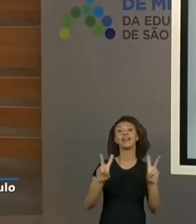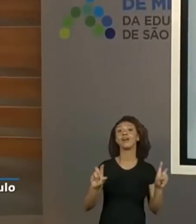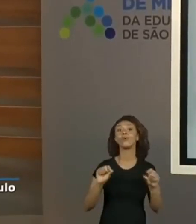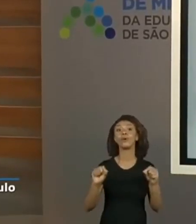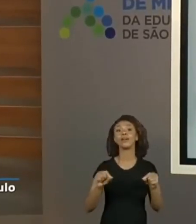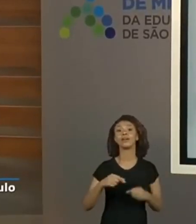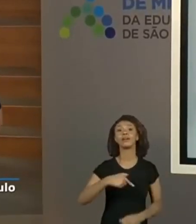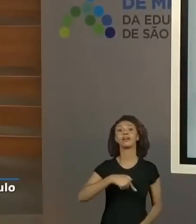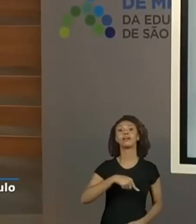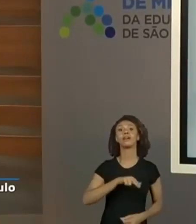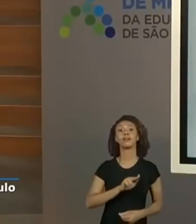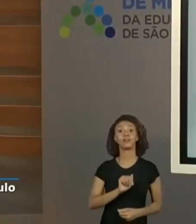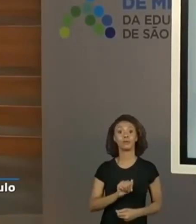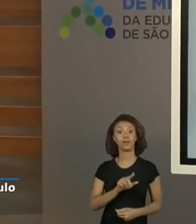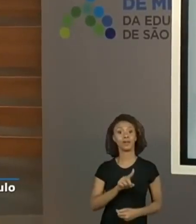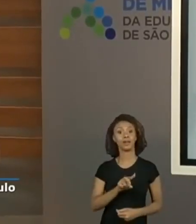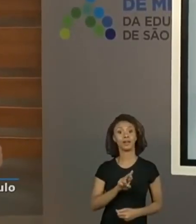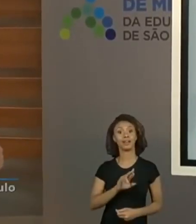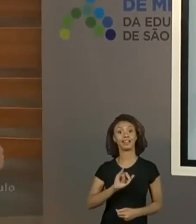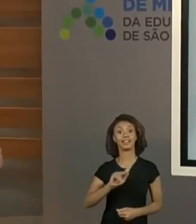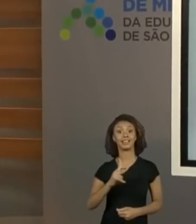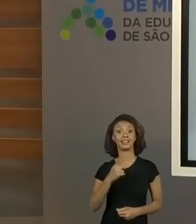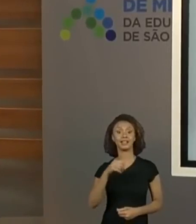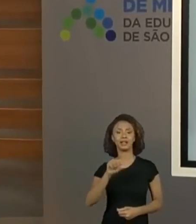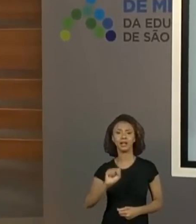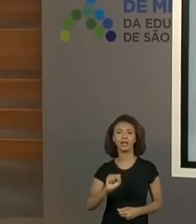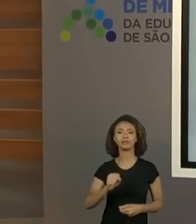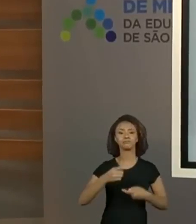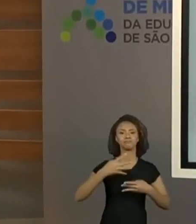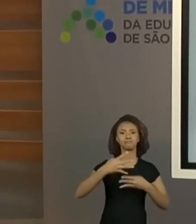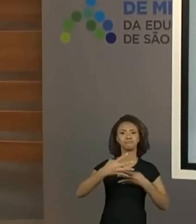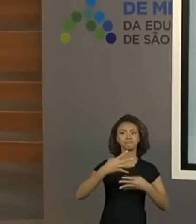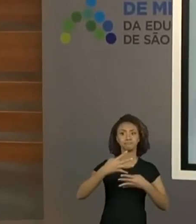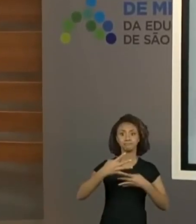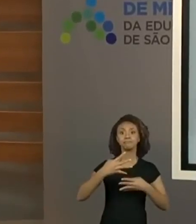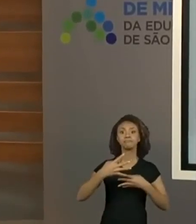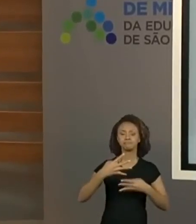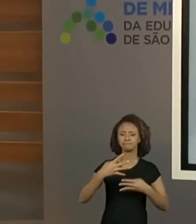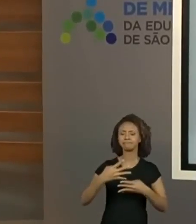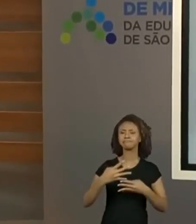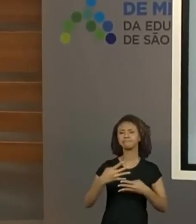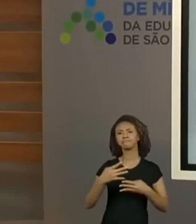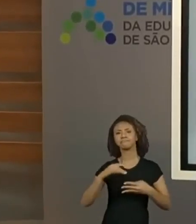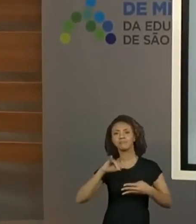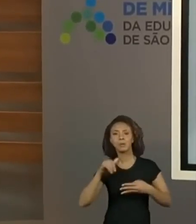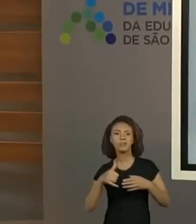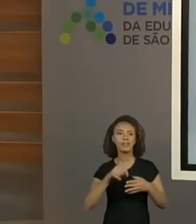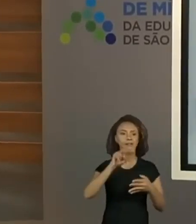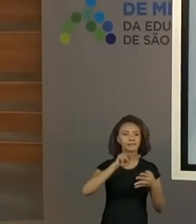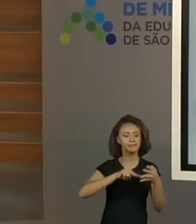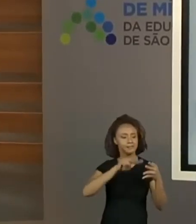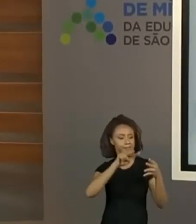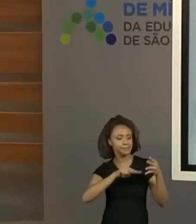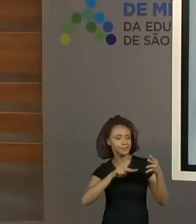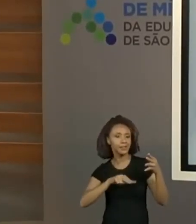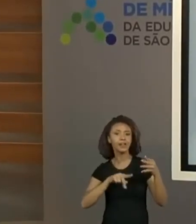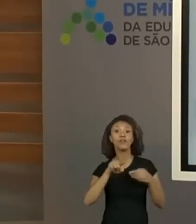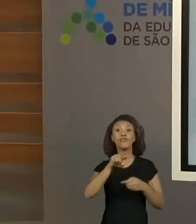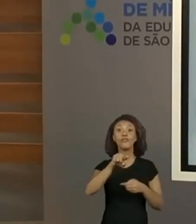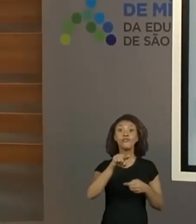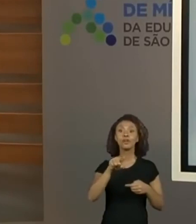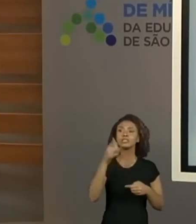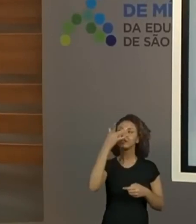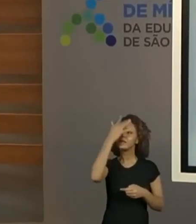Porque a gente vai continuar brincando com a quadrinha, vai ter aquele momento de você escolher a